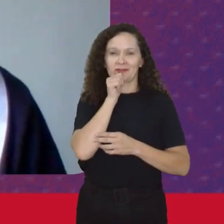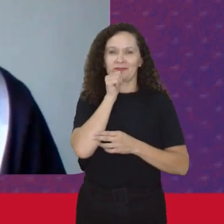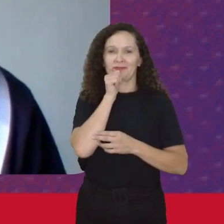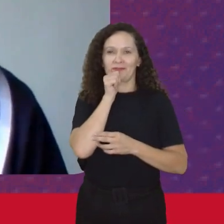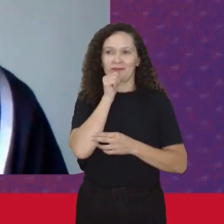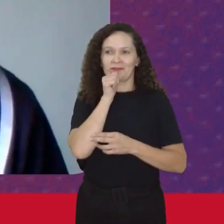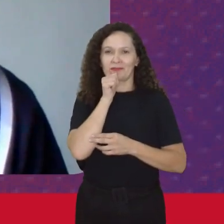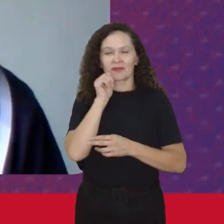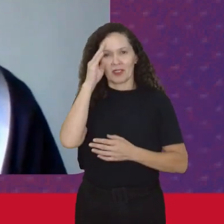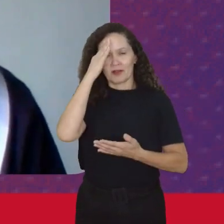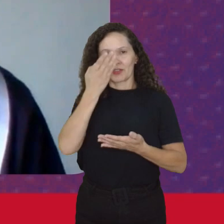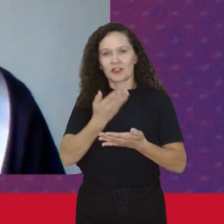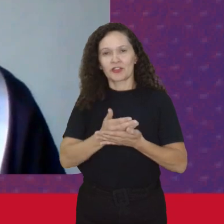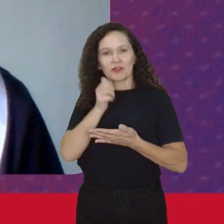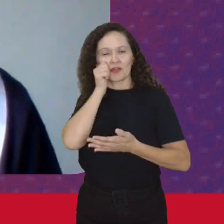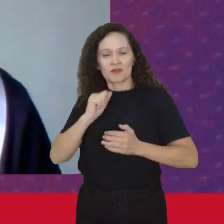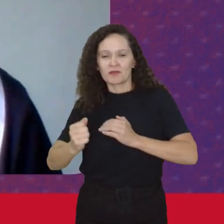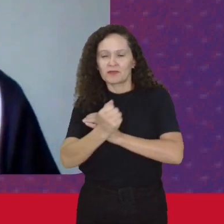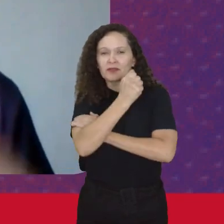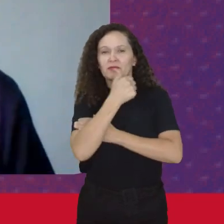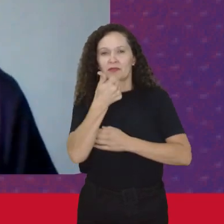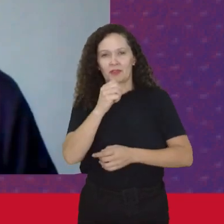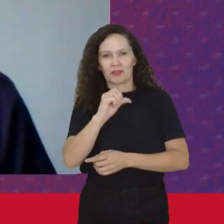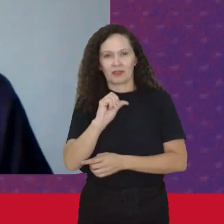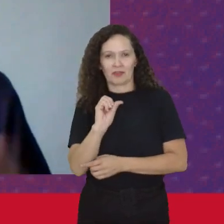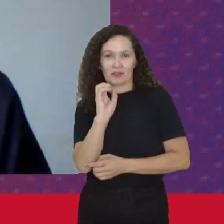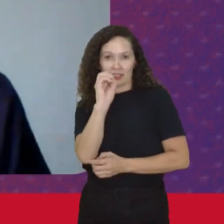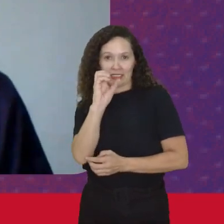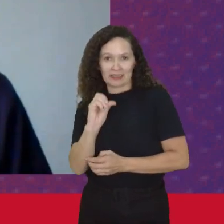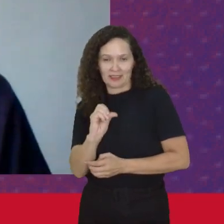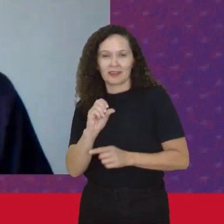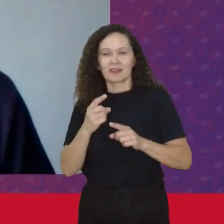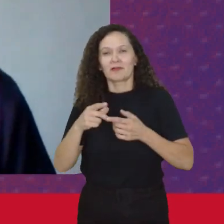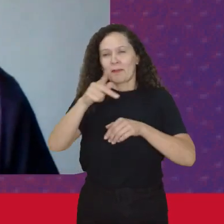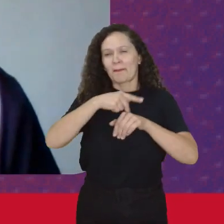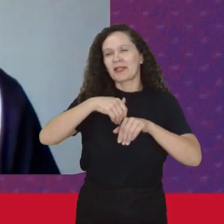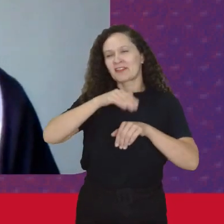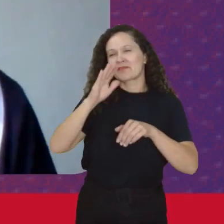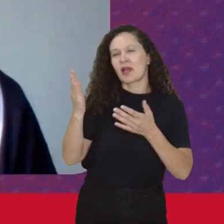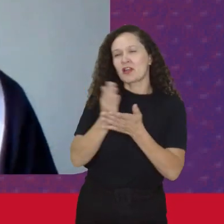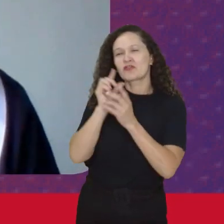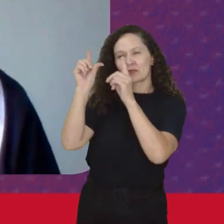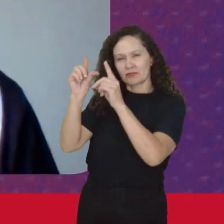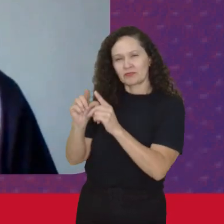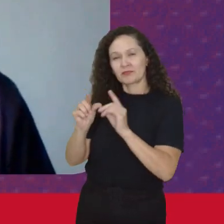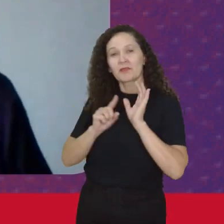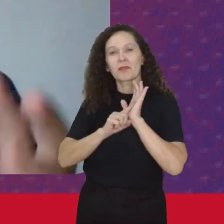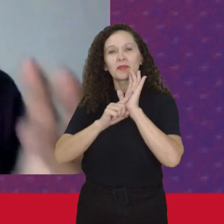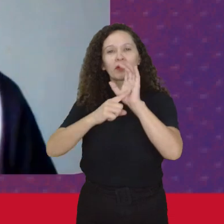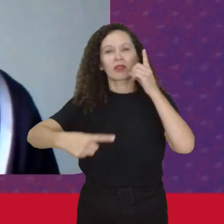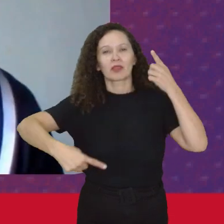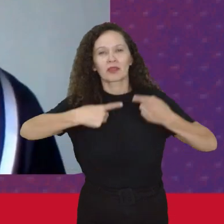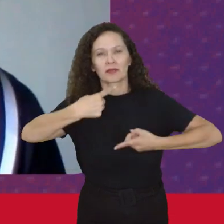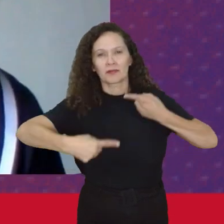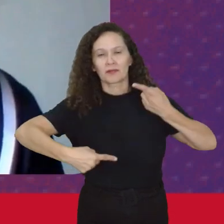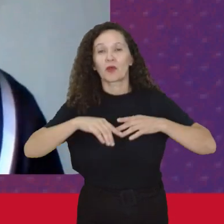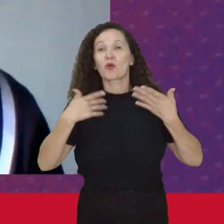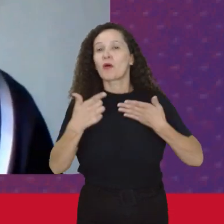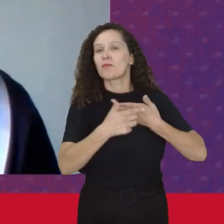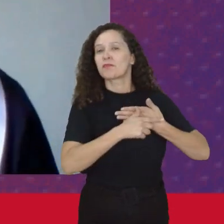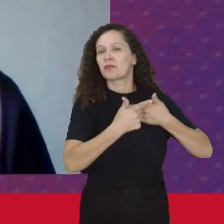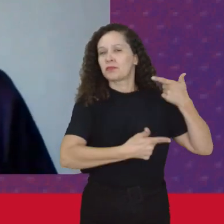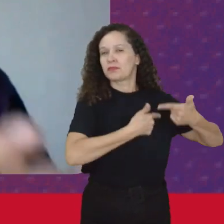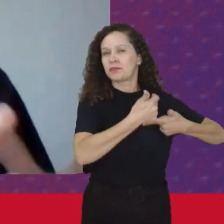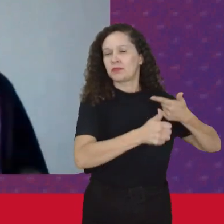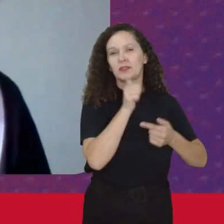Eu acho que O feminismo Dos anos 60 E aí em alguns países Mais que outros Trouxe muito debate Do que é o papel Do trabalho